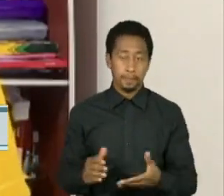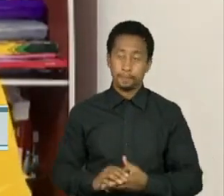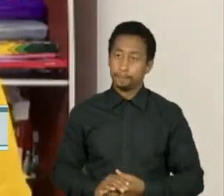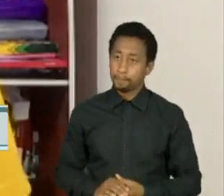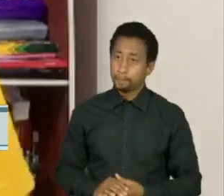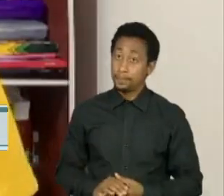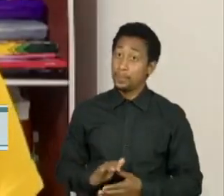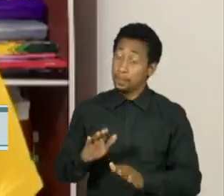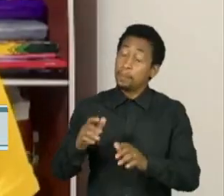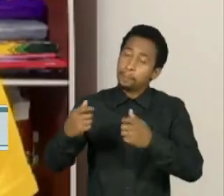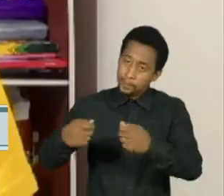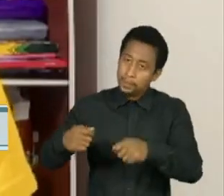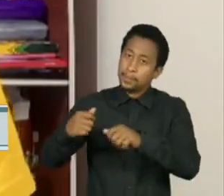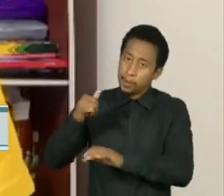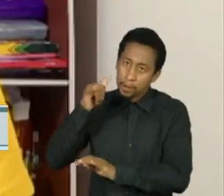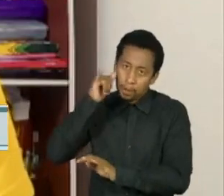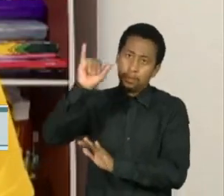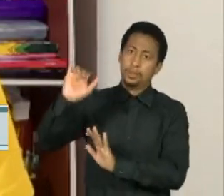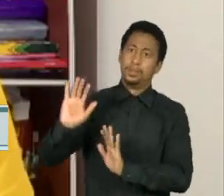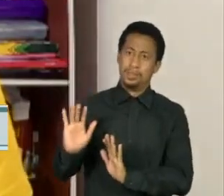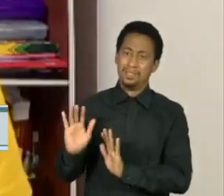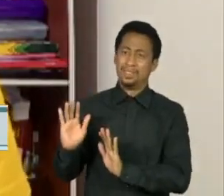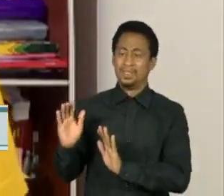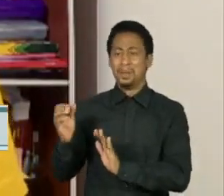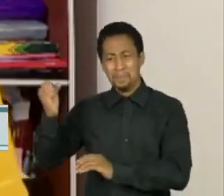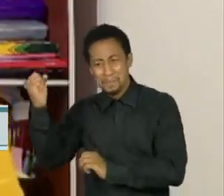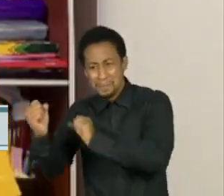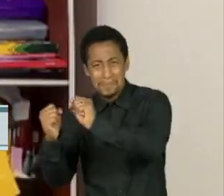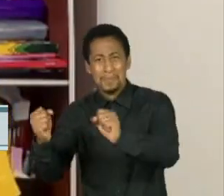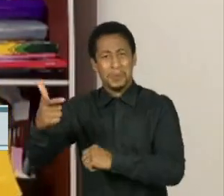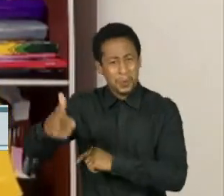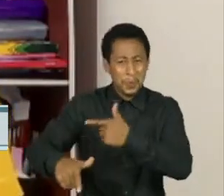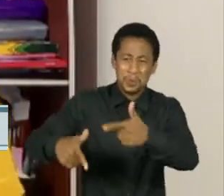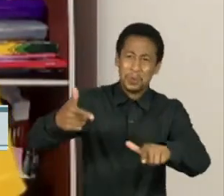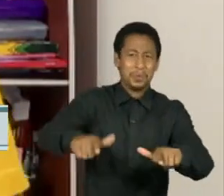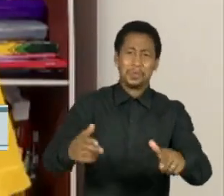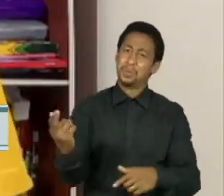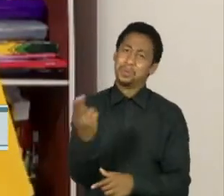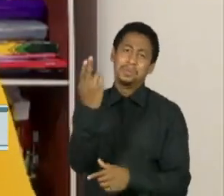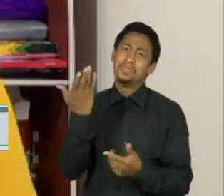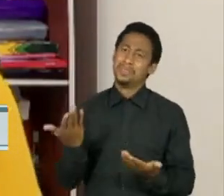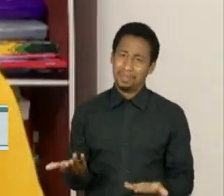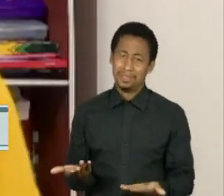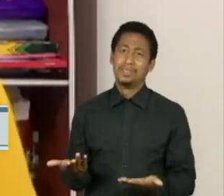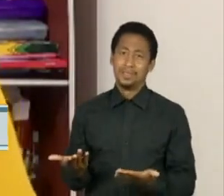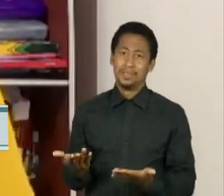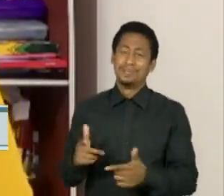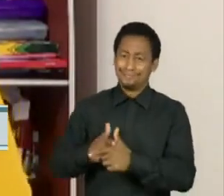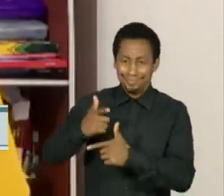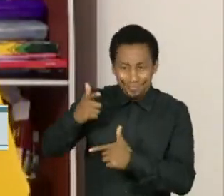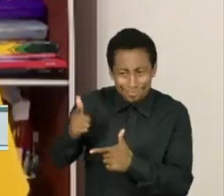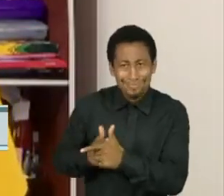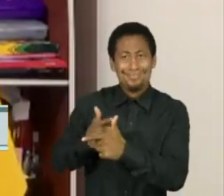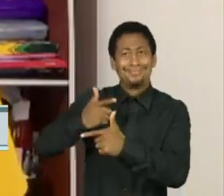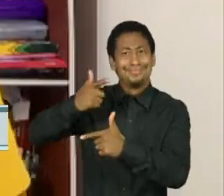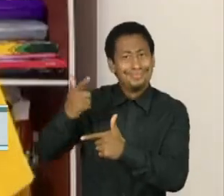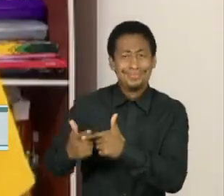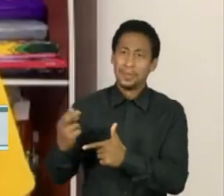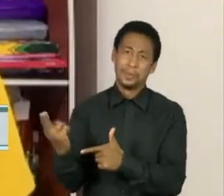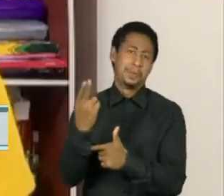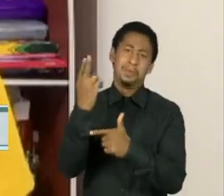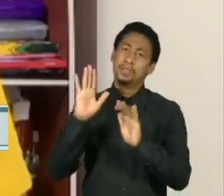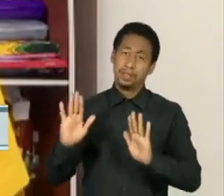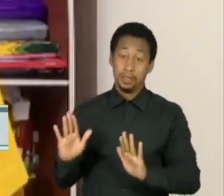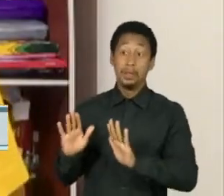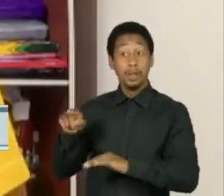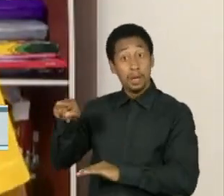isso não se repita. Essas autoridades só se pronunciaram uma semana depois por conta da mobilização pública, por